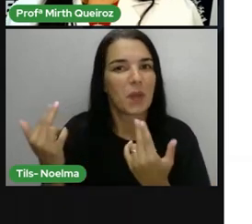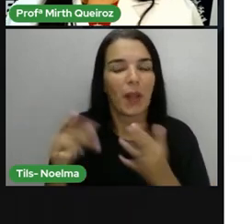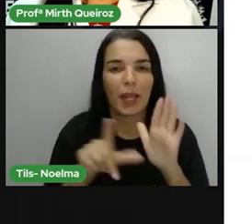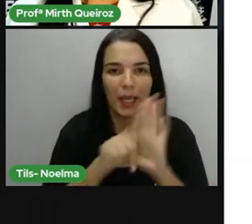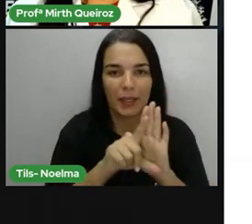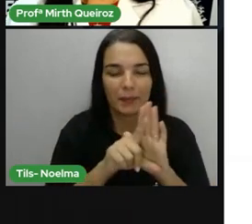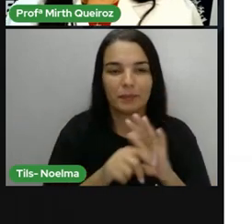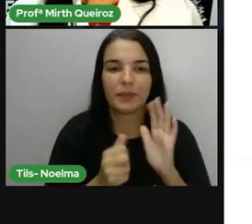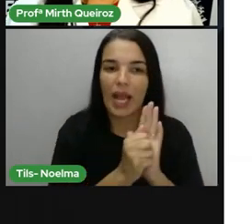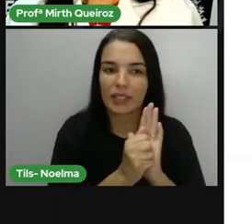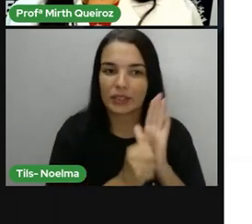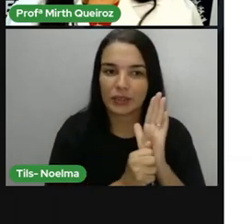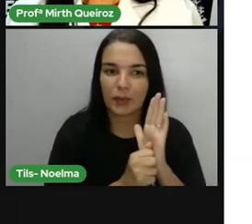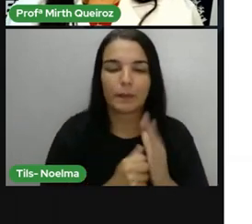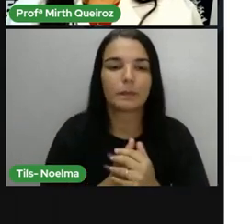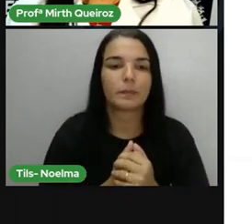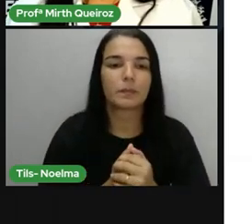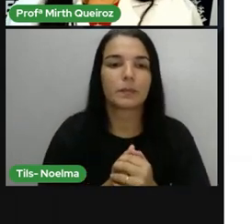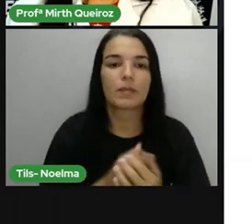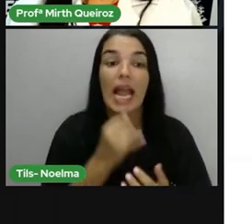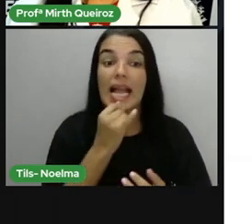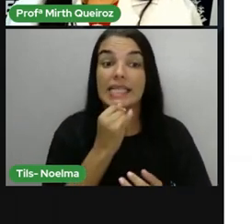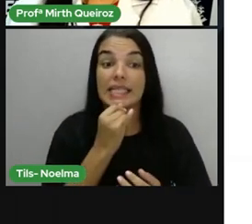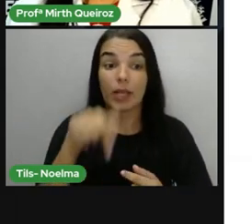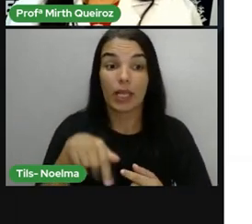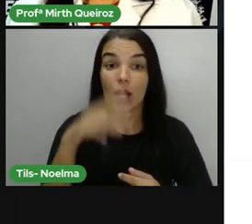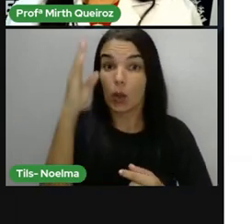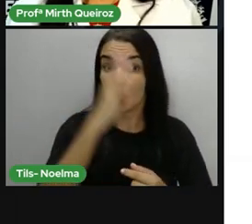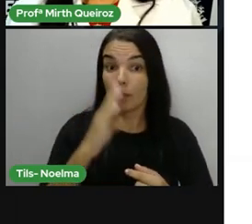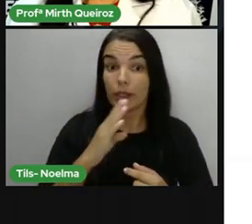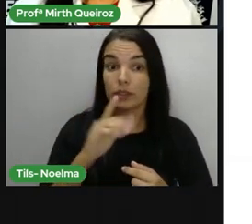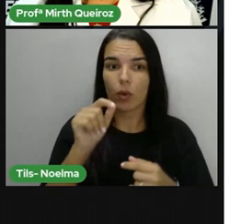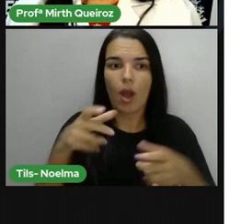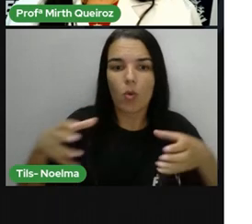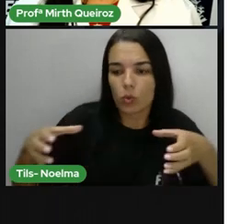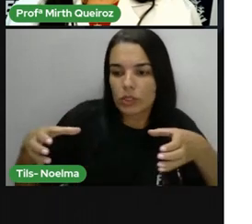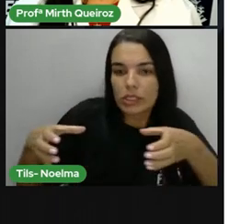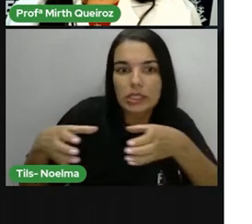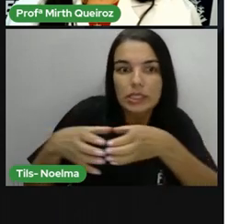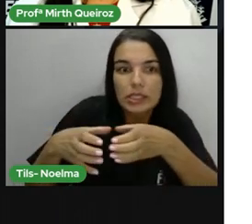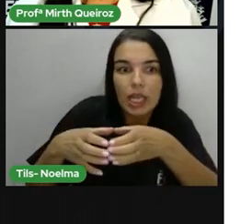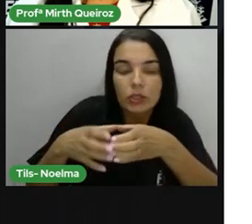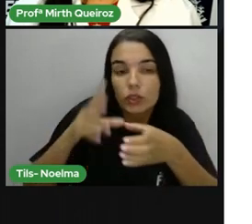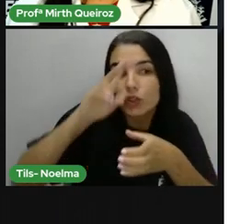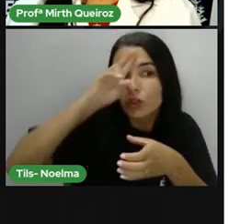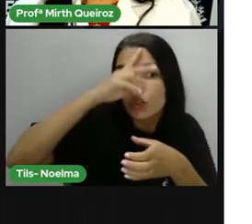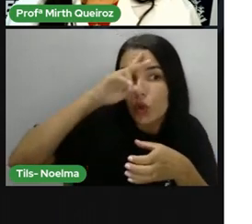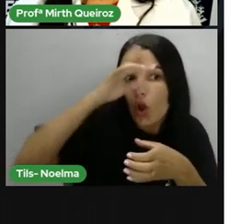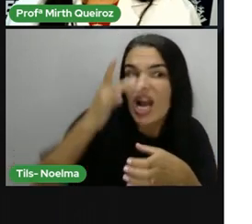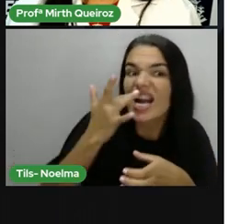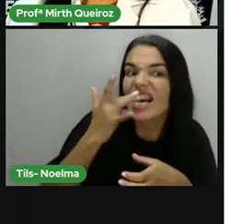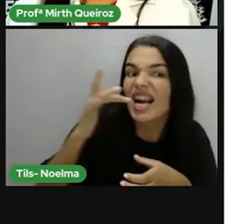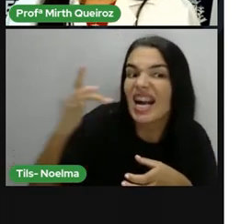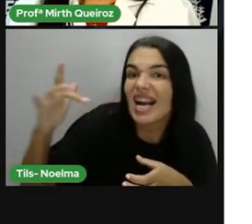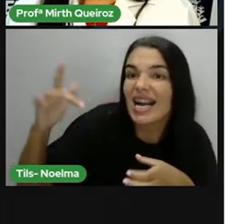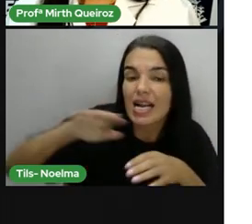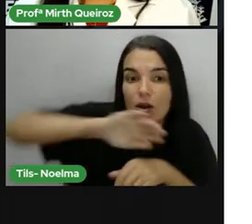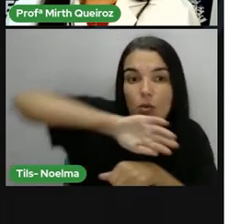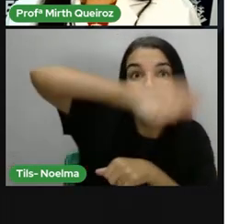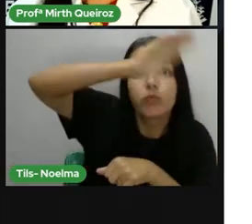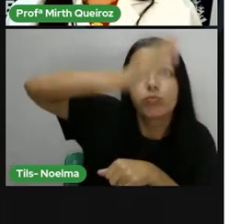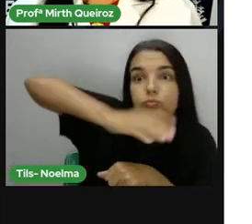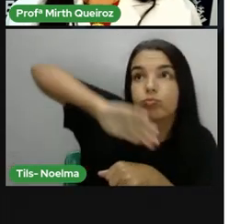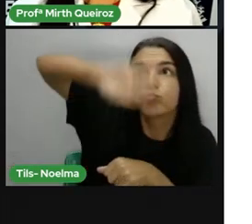Exemplos no Brasil de patrimônio material, nós temos aí o Centro Histórico de Ouro Preto, né? O Parque Nacional da Serra da